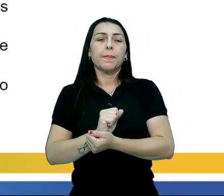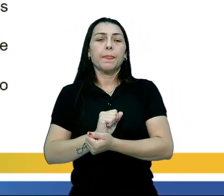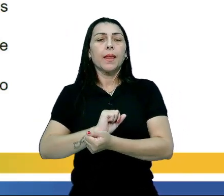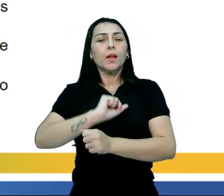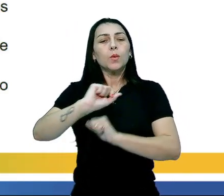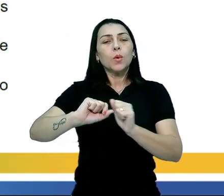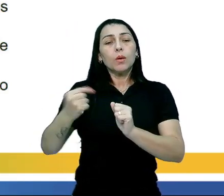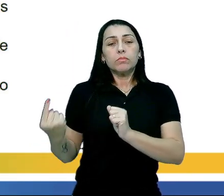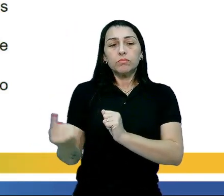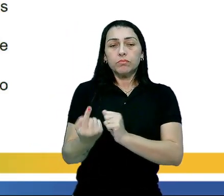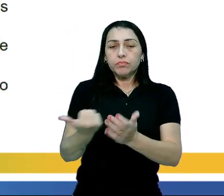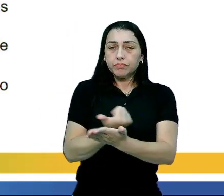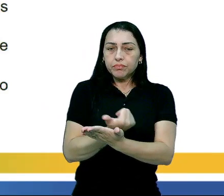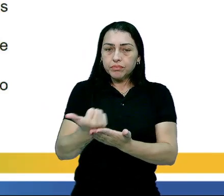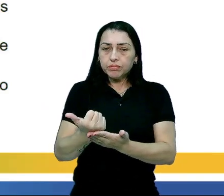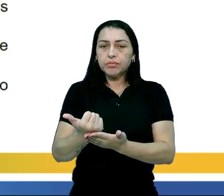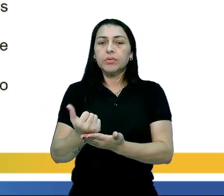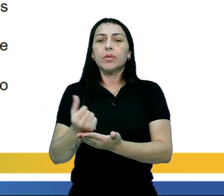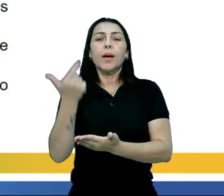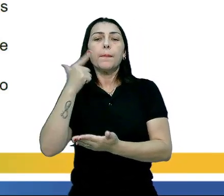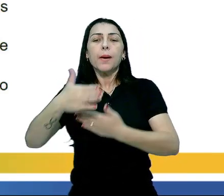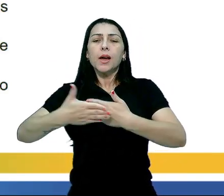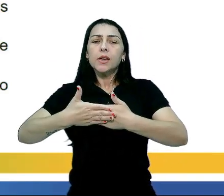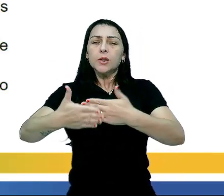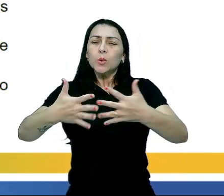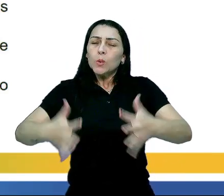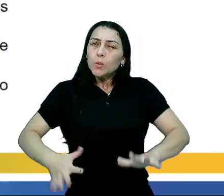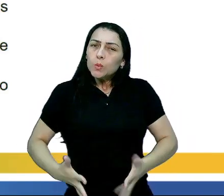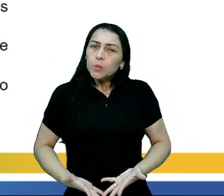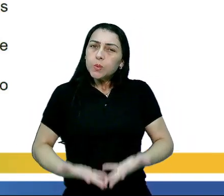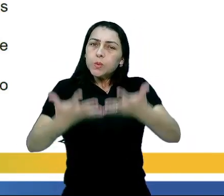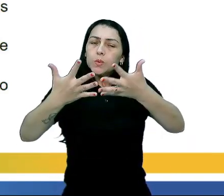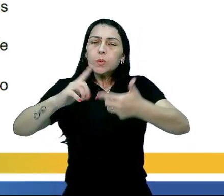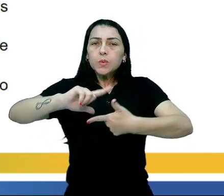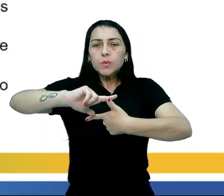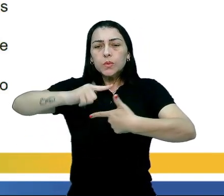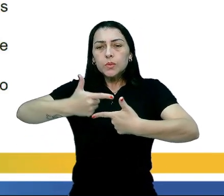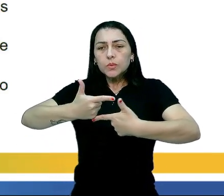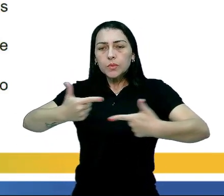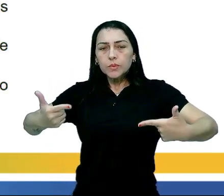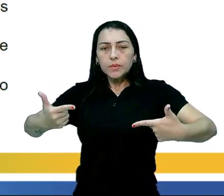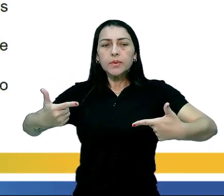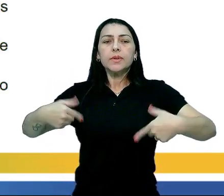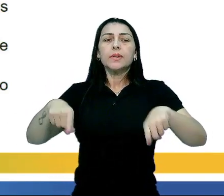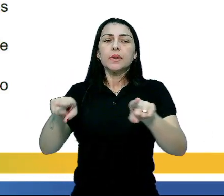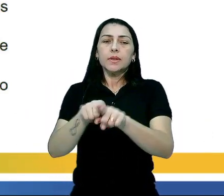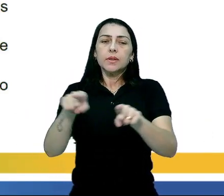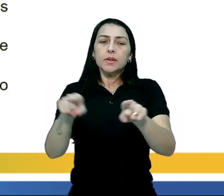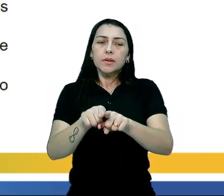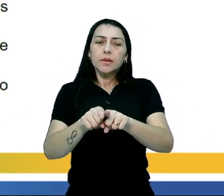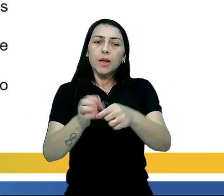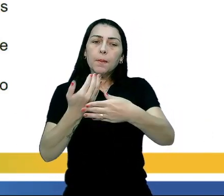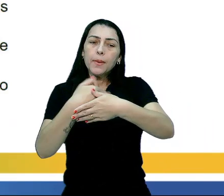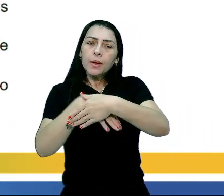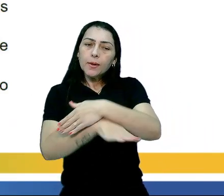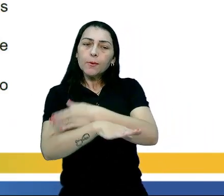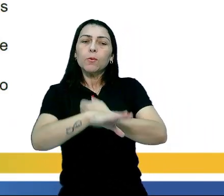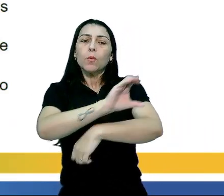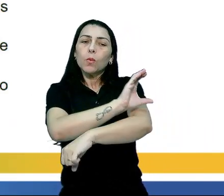Trata-se de ações individuais tomadas a partir de impulsos